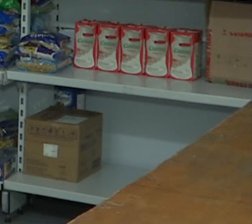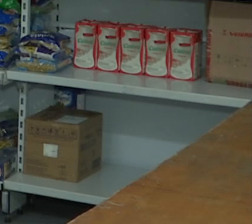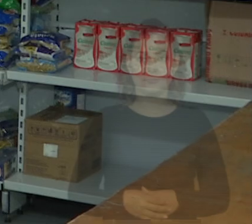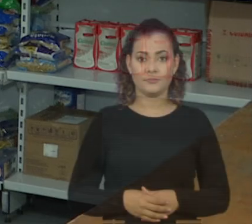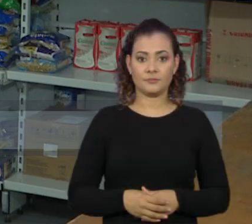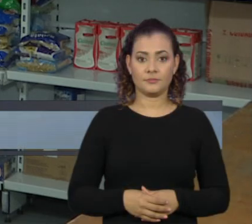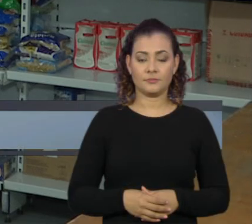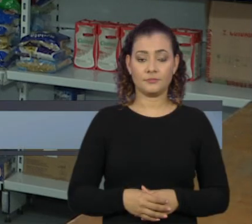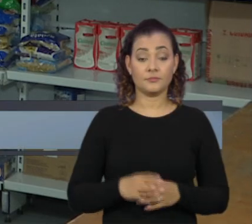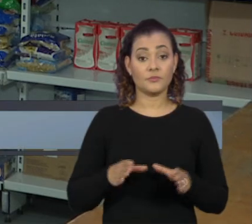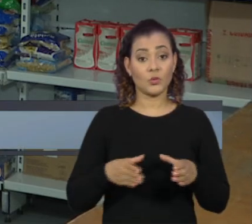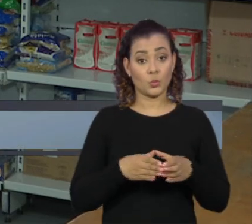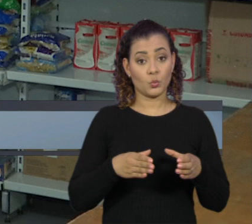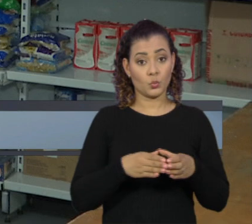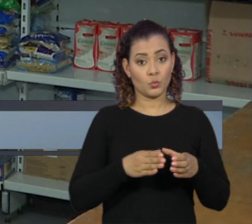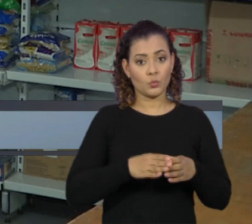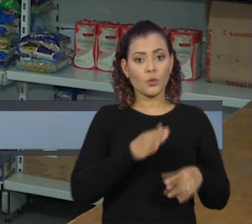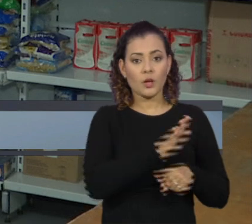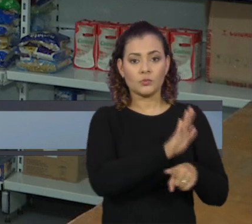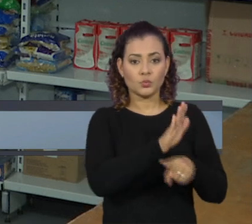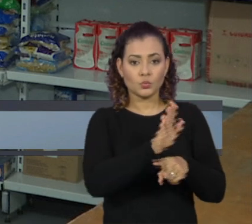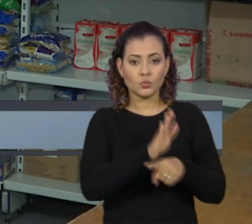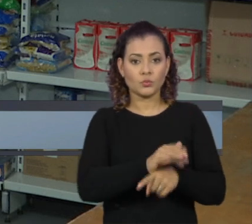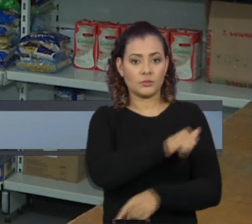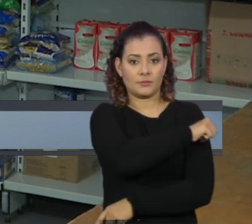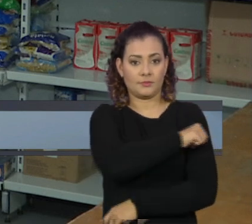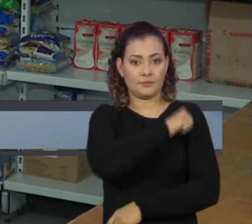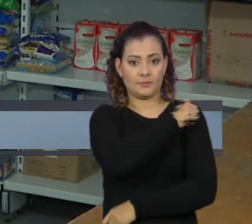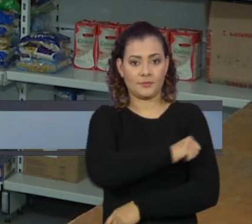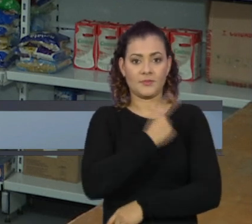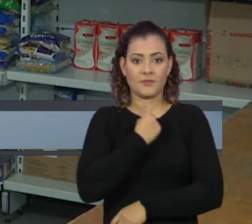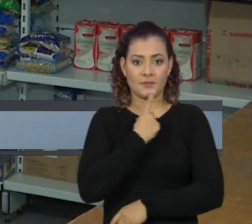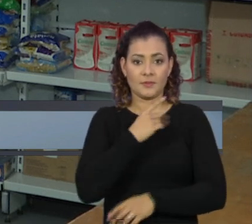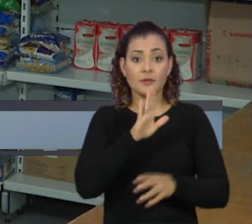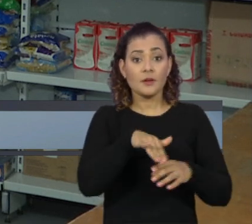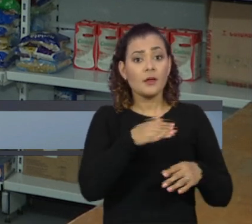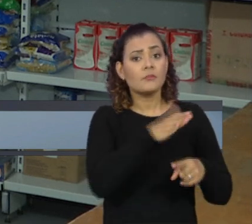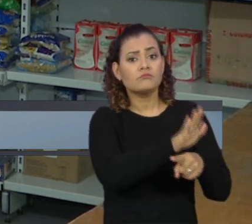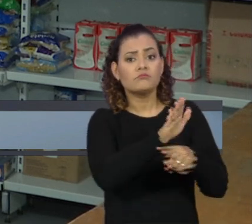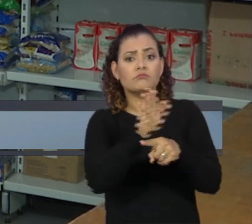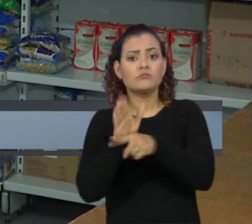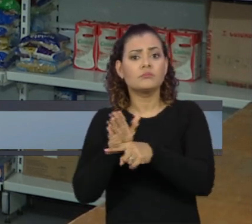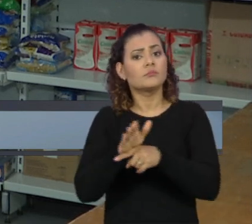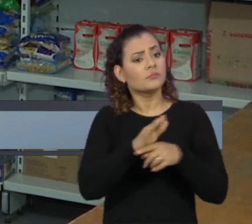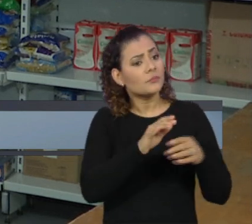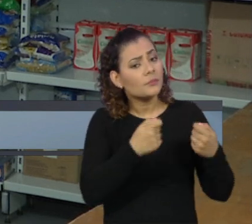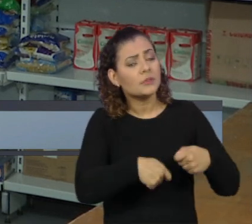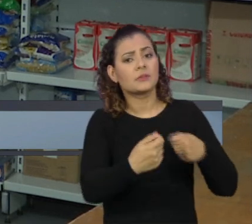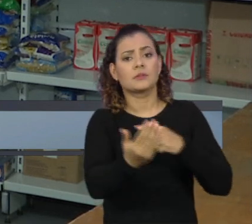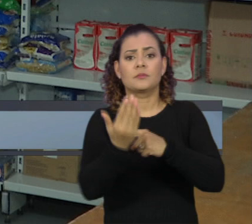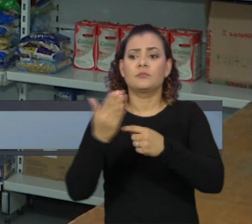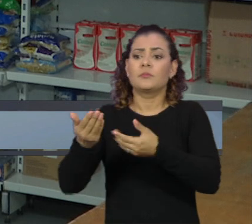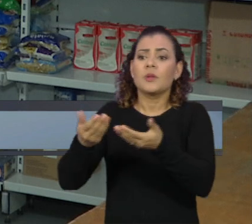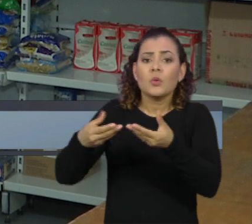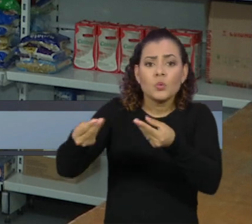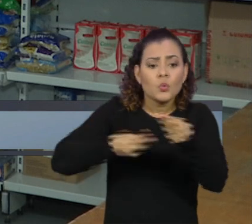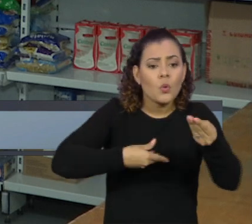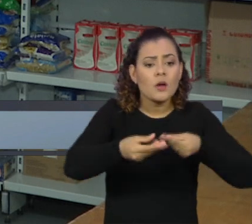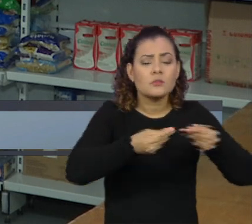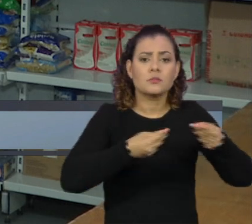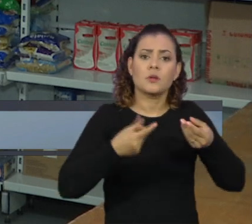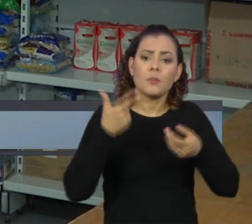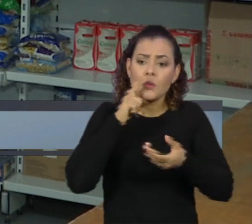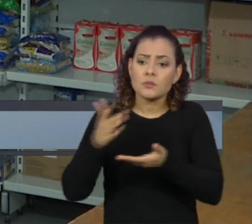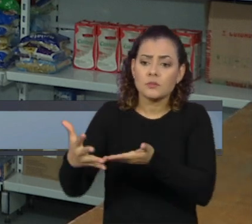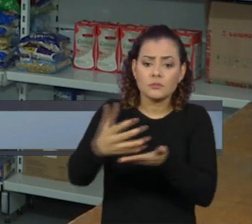A Cruz Vermelha precisa de ajuda para continuar prestando atendimento humanitário, ainda mais essencial nesse momento da pandemia.